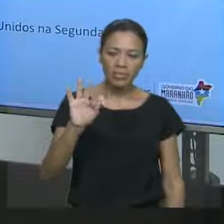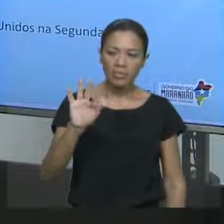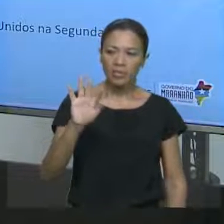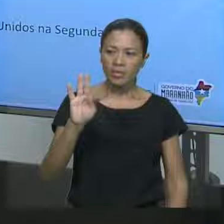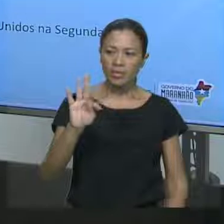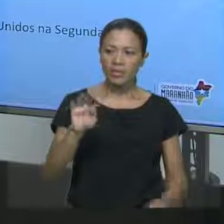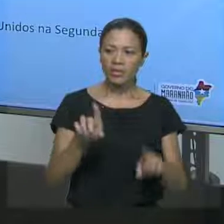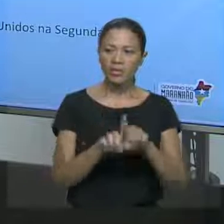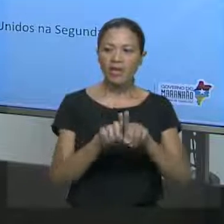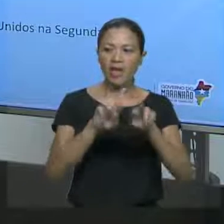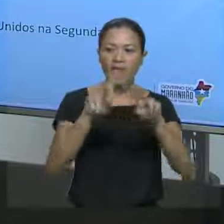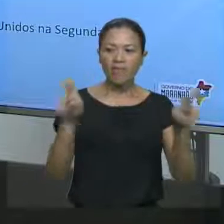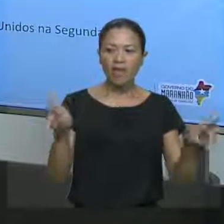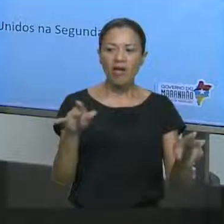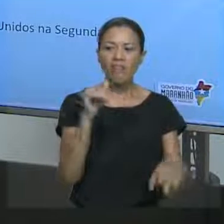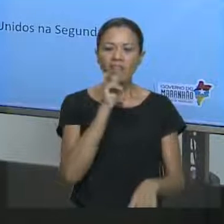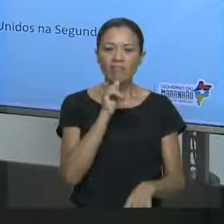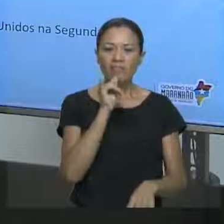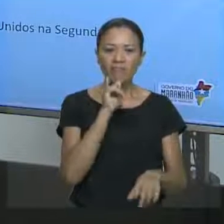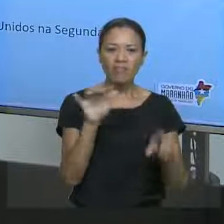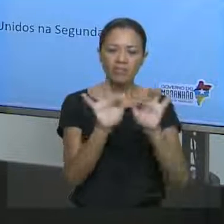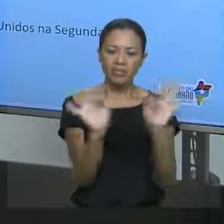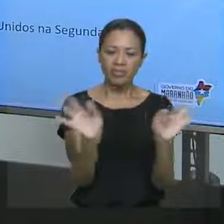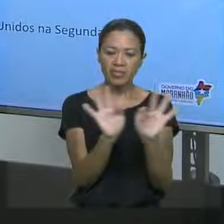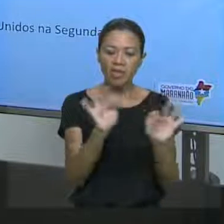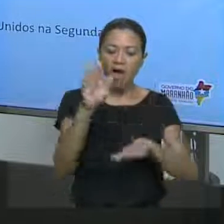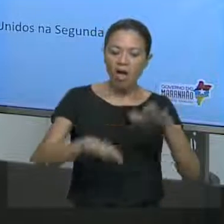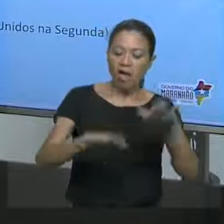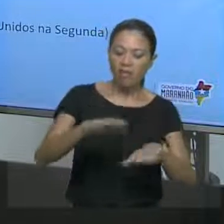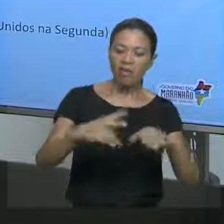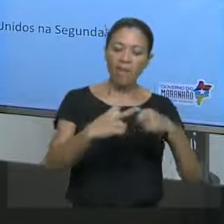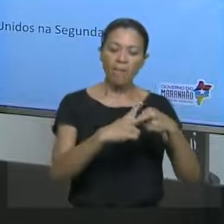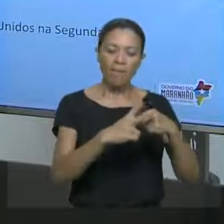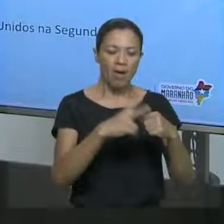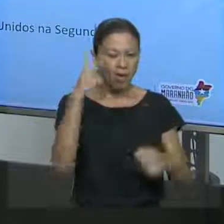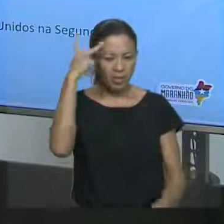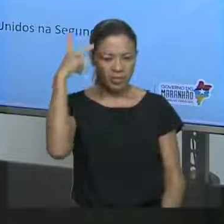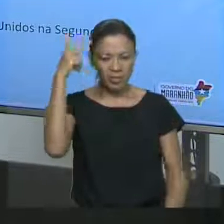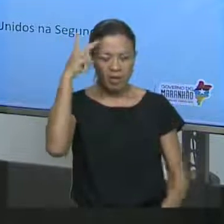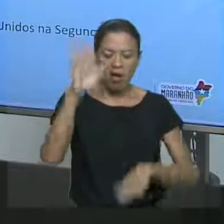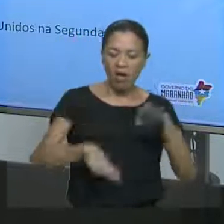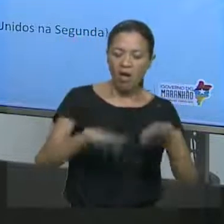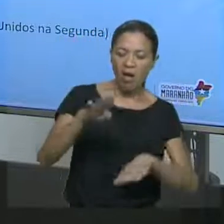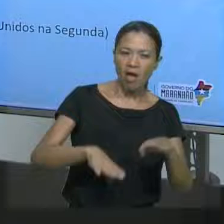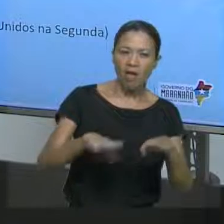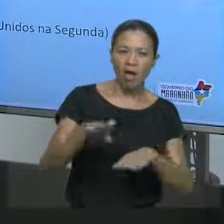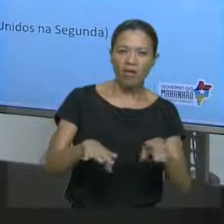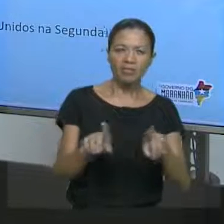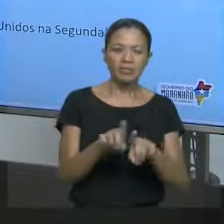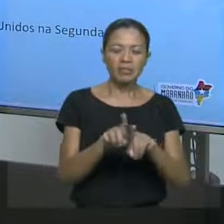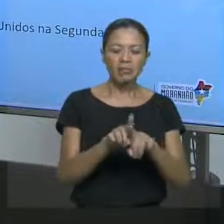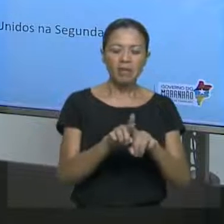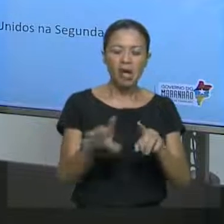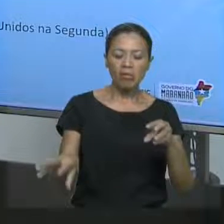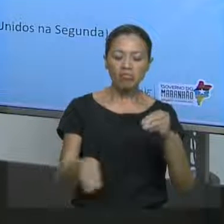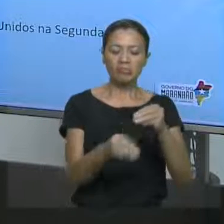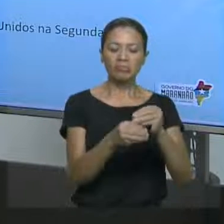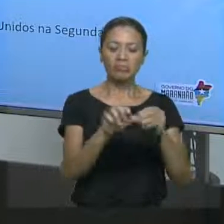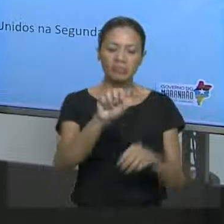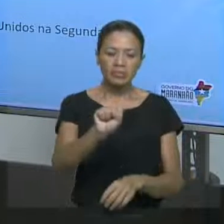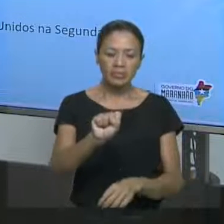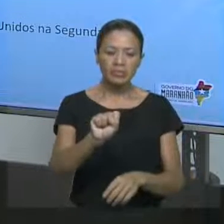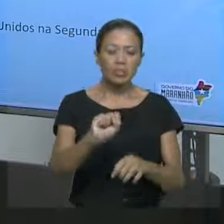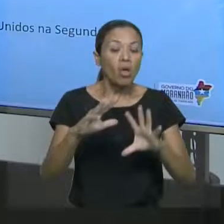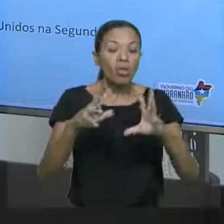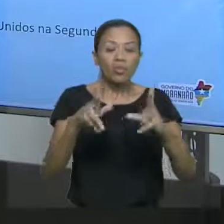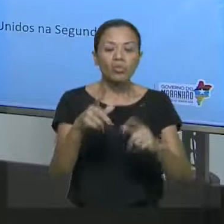simple present. Vocês viram que às vezes o verbo, ele fica na forma normal, ele fica drink, às vezes ele fica goes com a crescente de S, em a crescente de S.